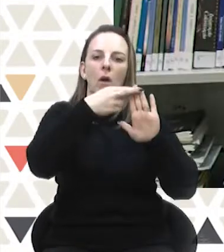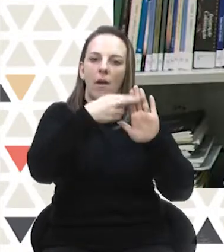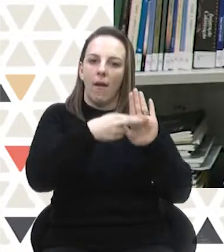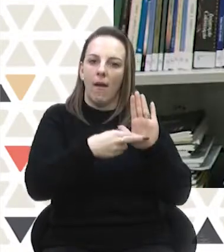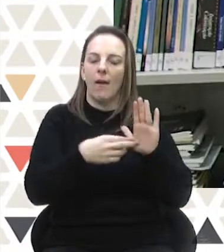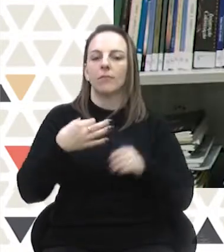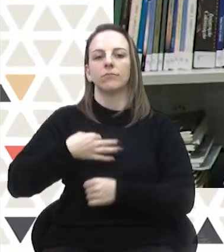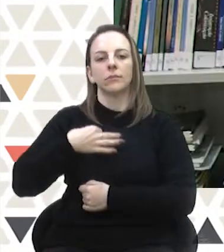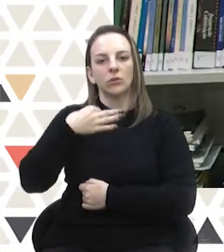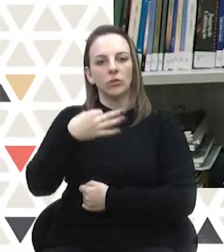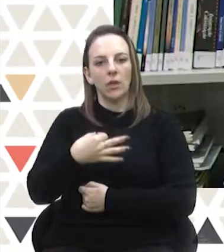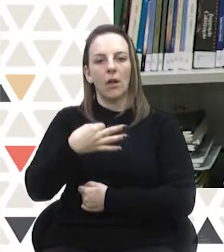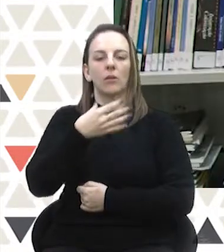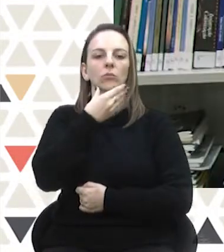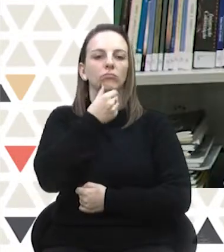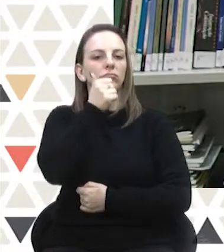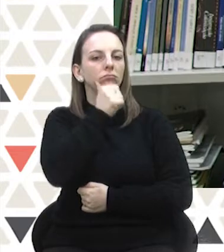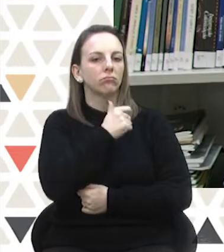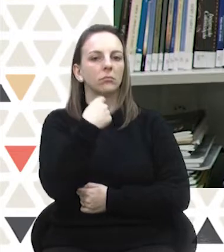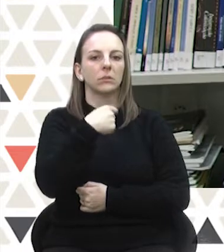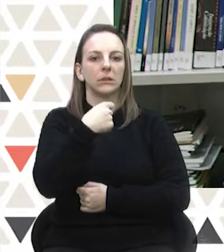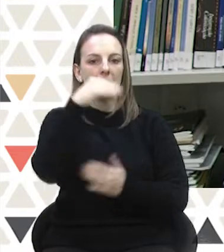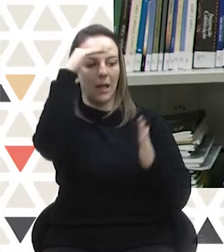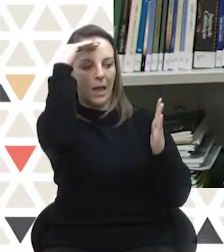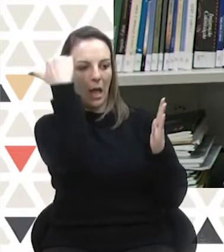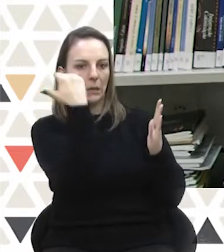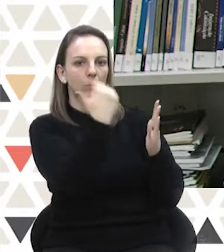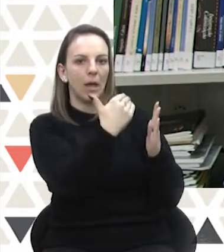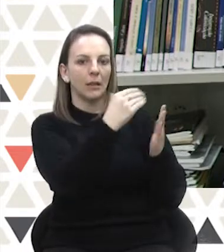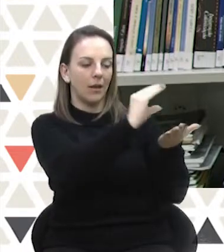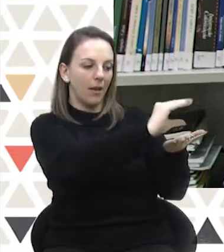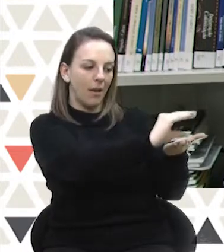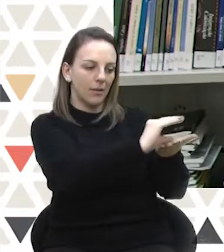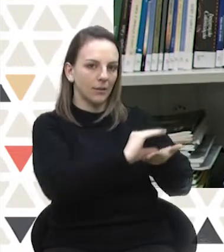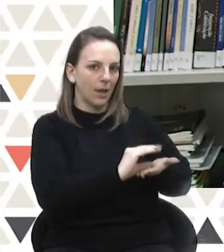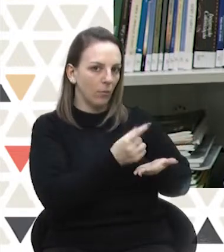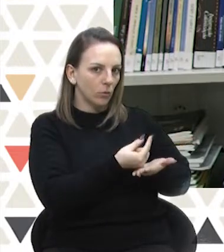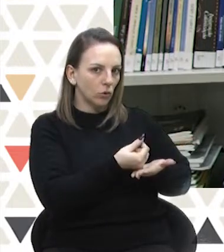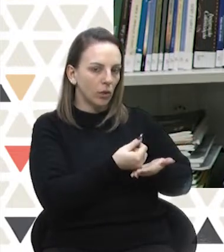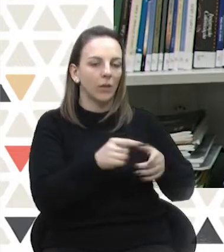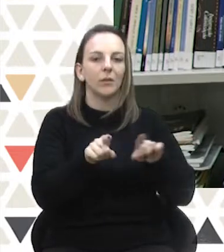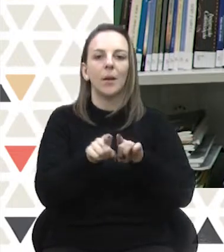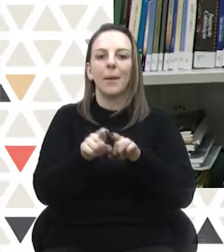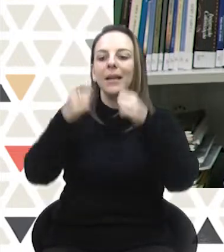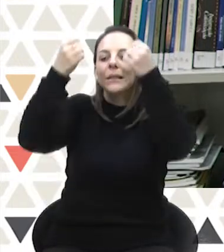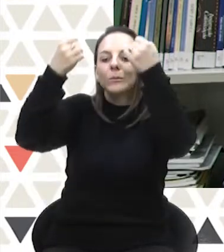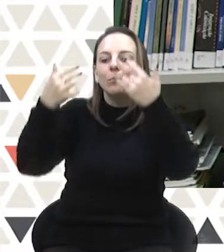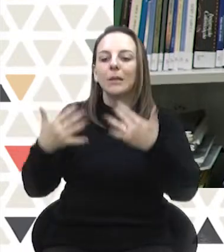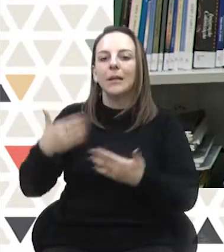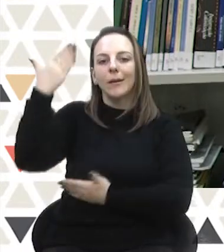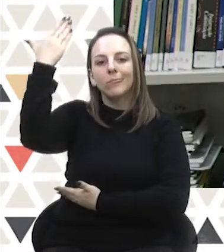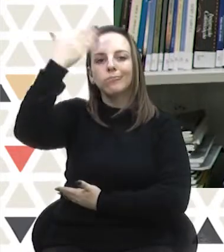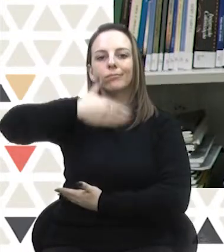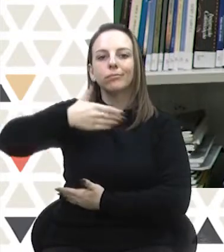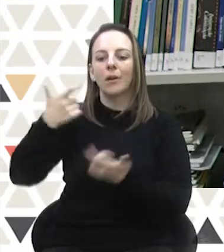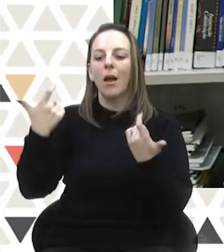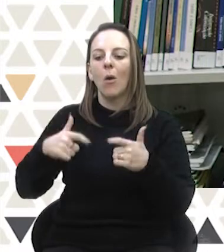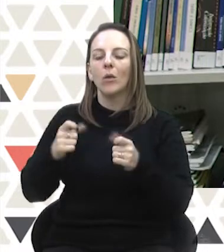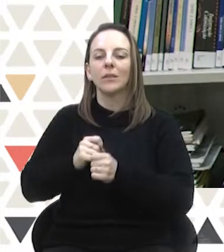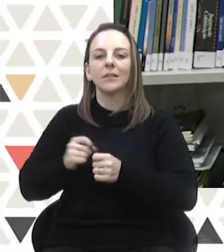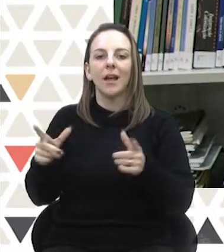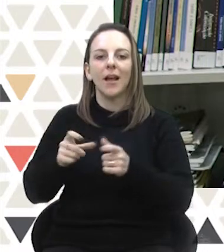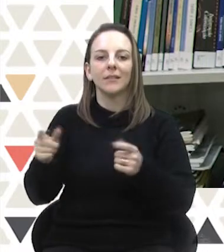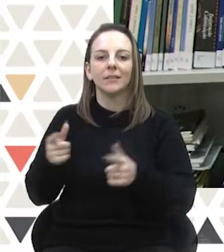candidatos e candidatas precisam cumprir, tanto para arrecadar, quanto para prestar as contas